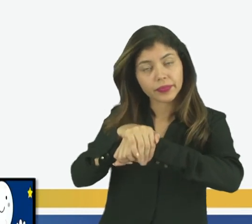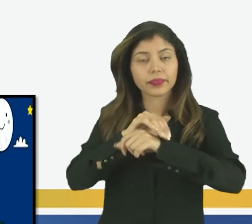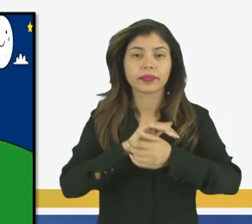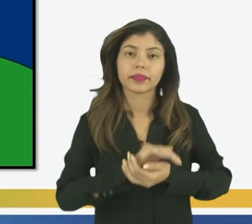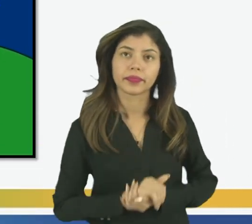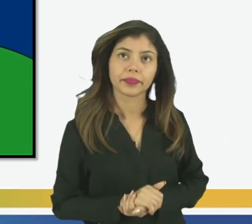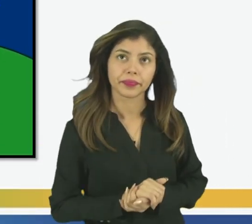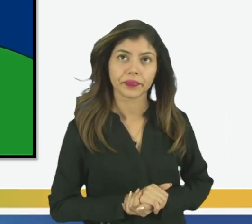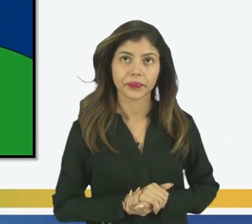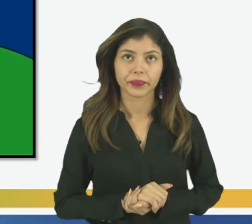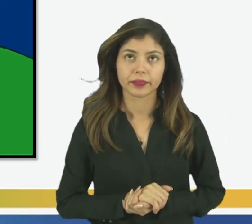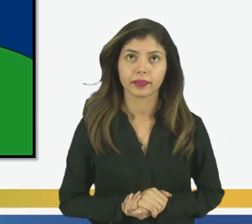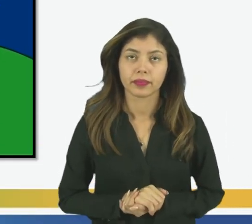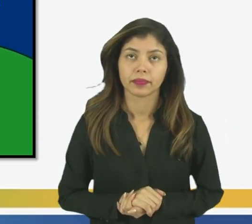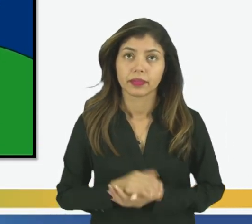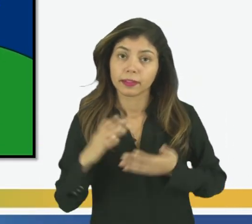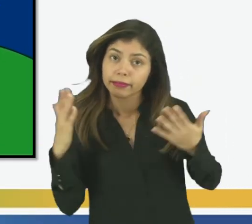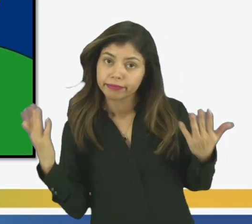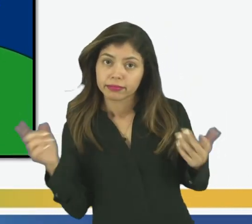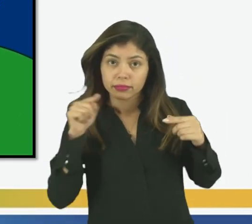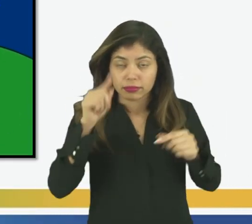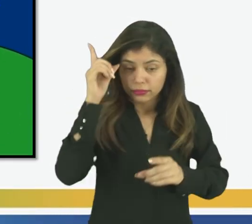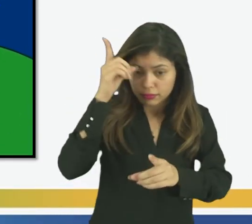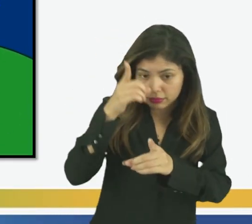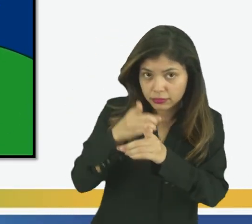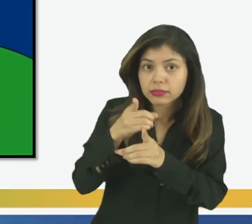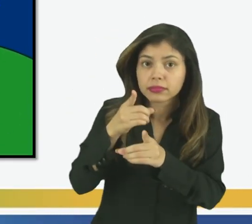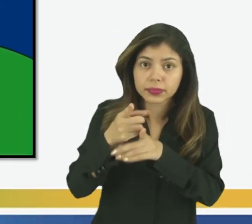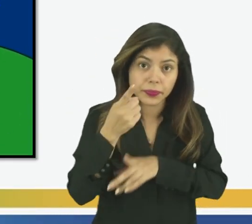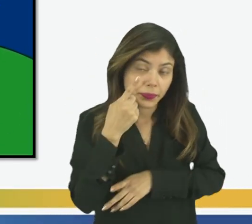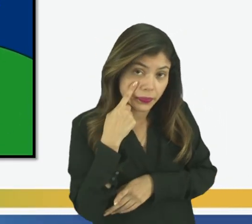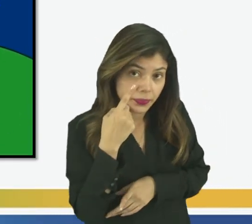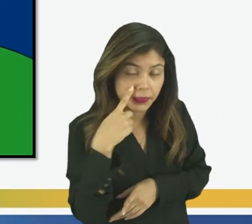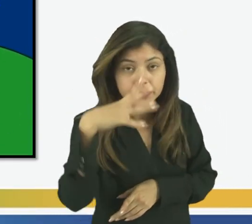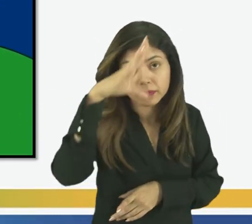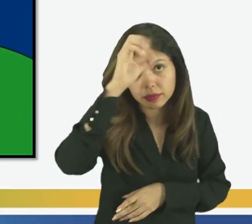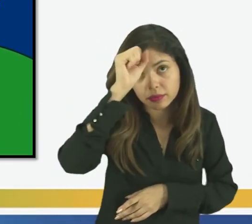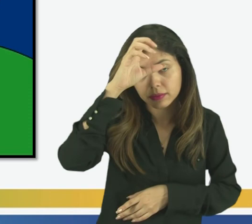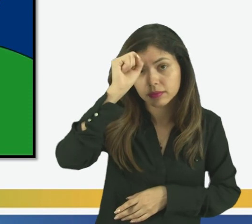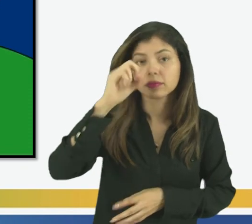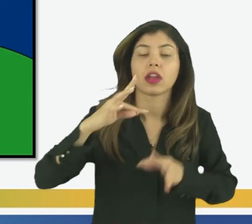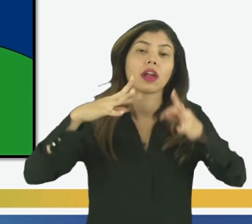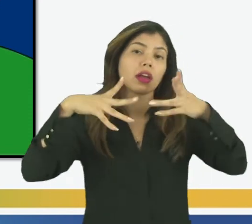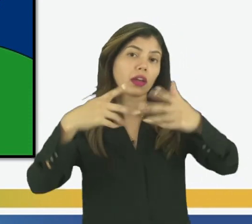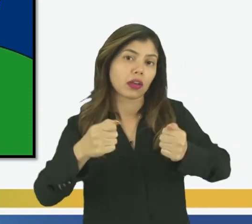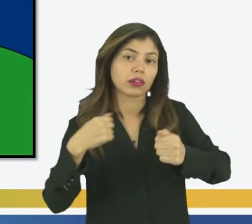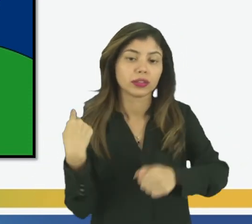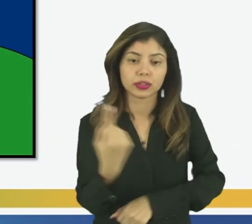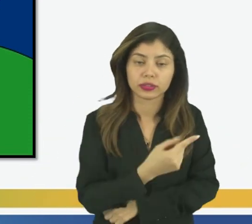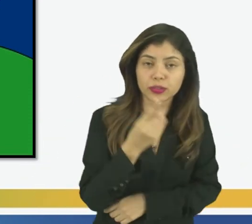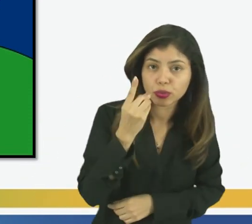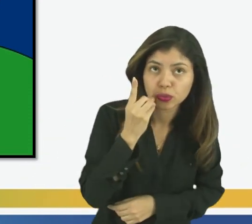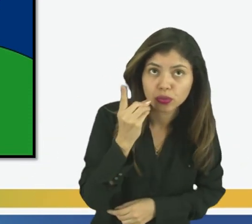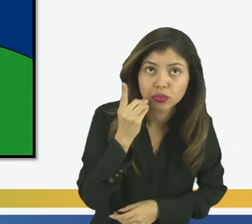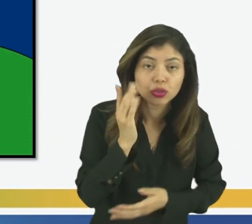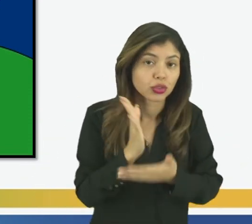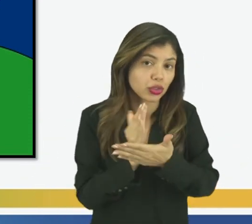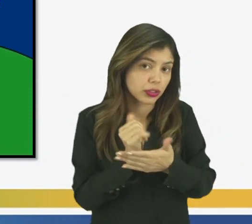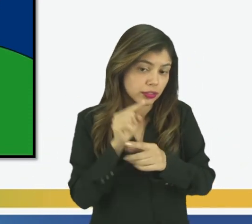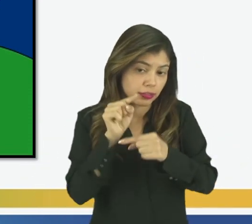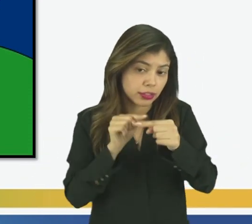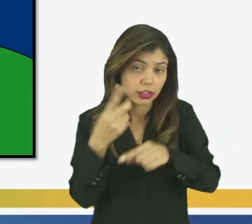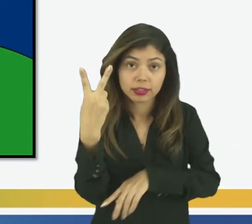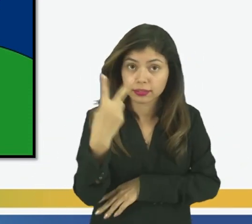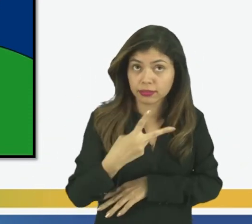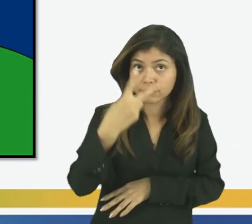noite. Então, nós já descobrimos, já aprendemos que todo o nosso dia, ele é dividido em